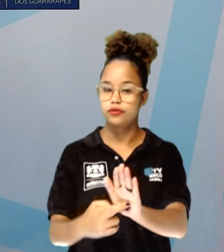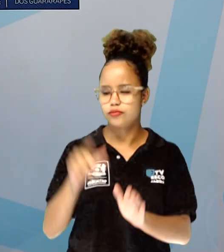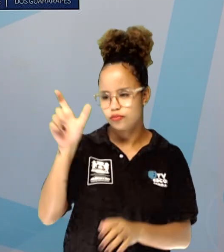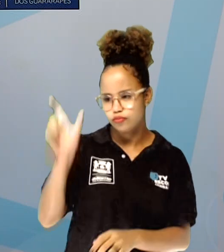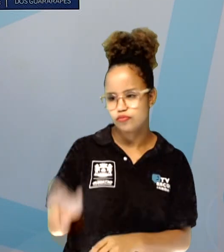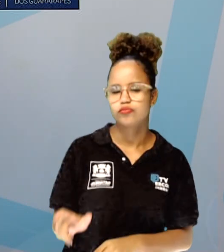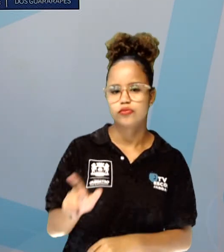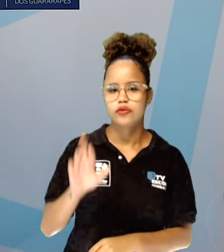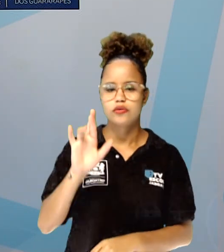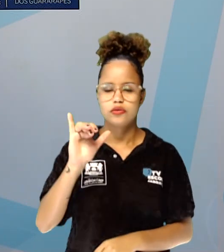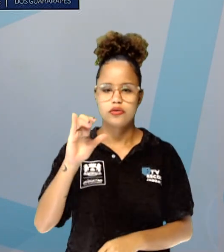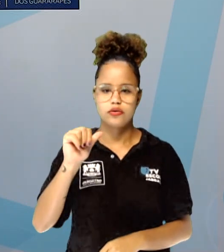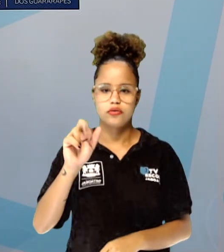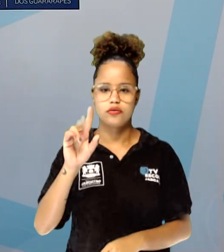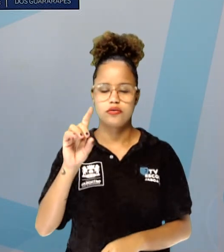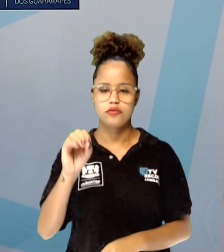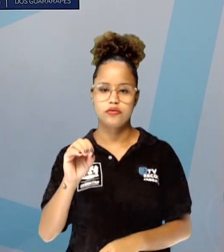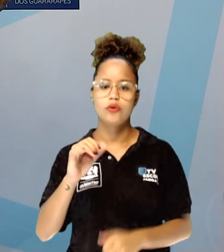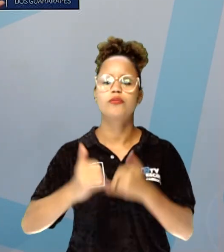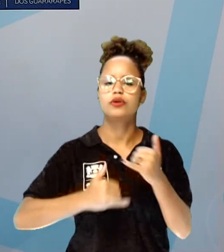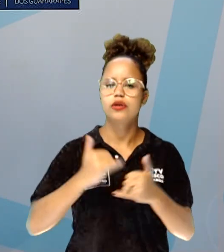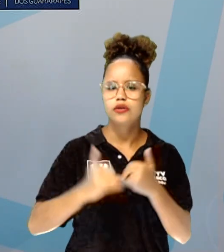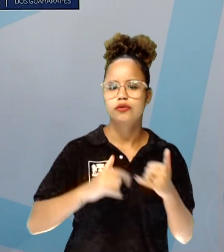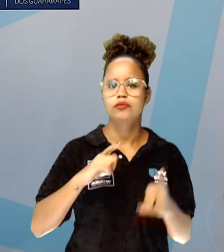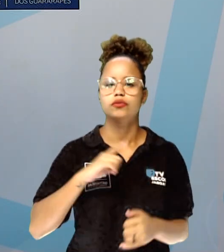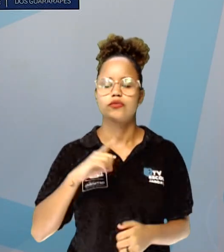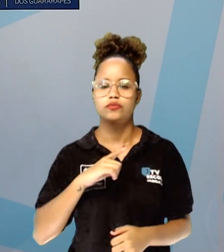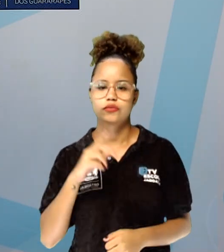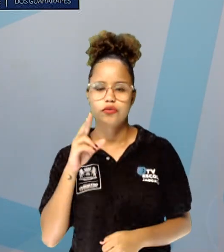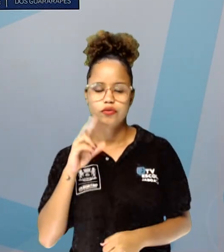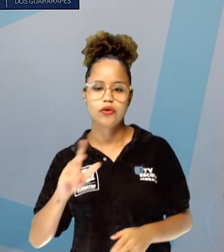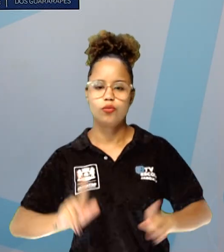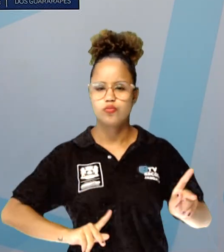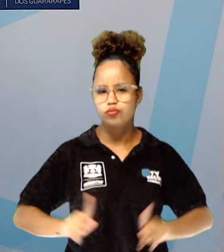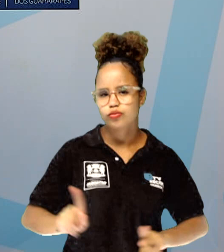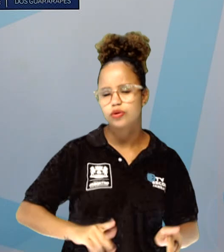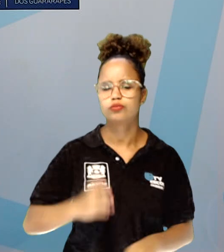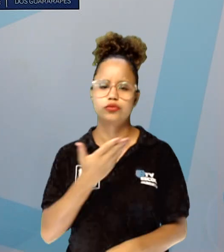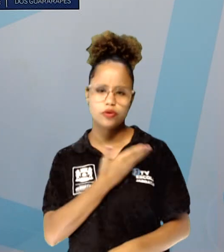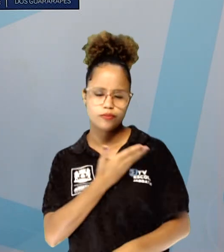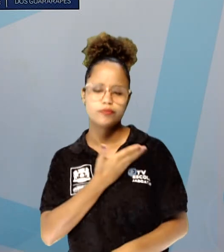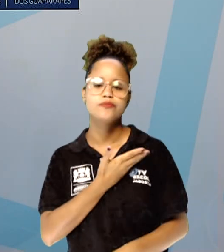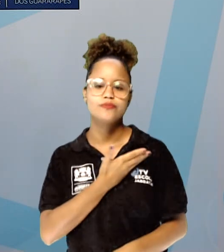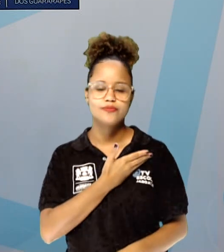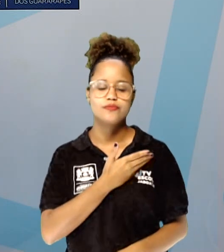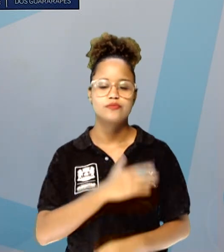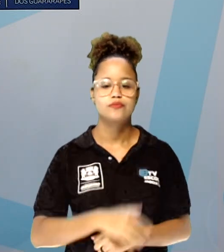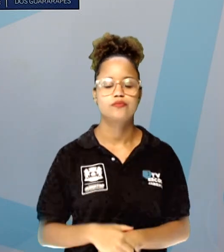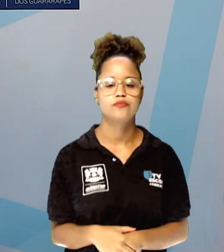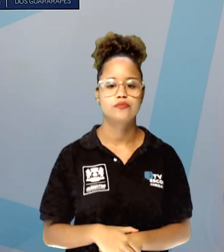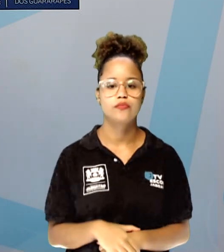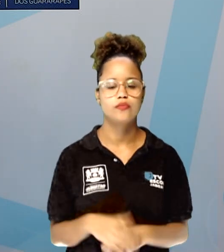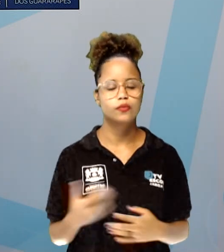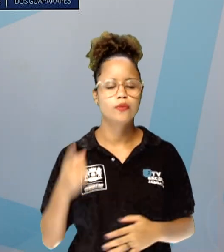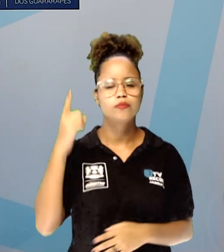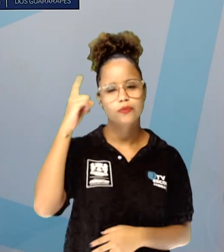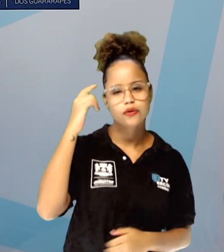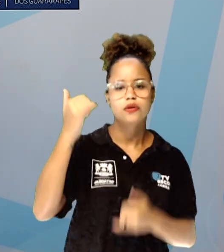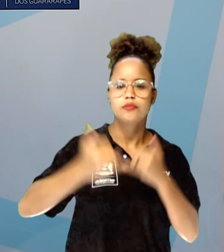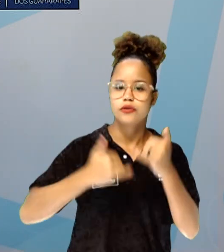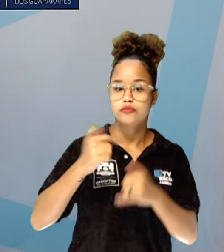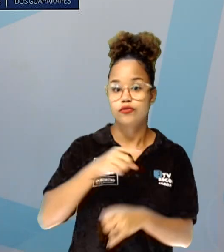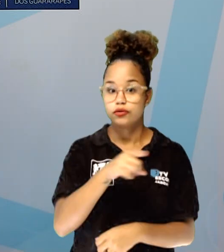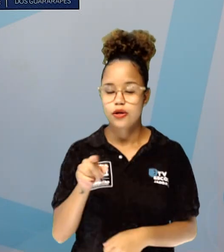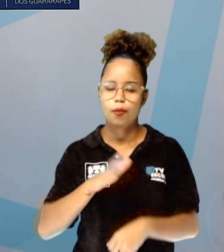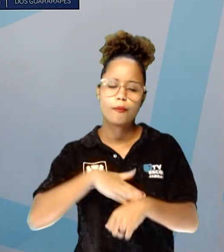que ele retrata as brincadeiras que ele viu os filhos brincando com os primos e com os colegas no quintal. Então, vocês vão pensar na brincadeira que vocês mais